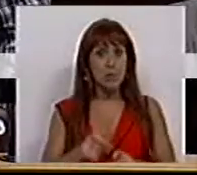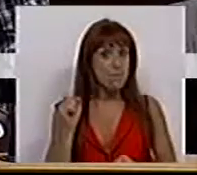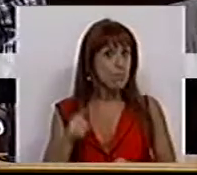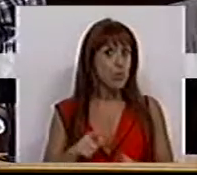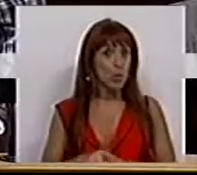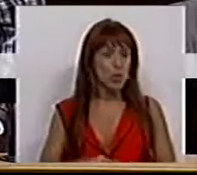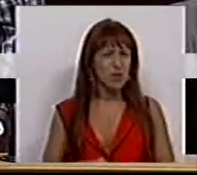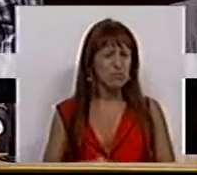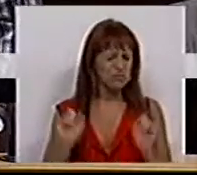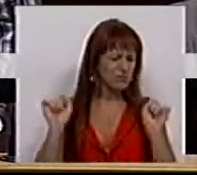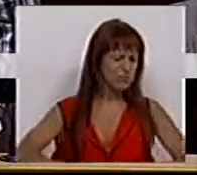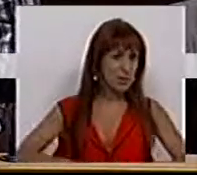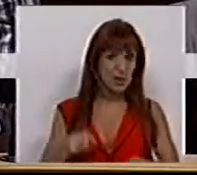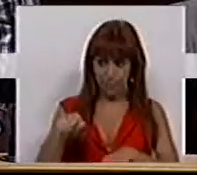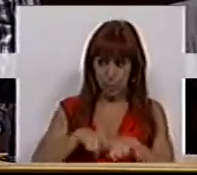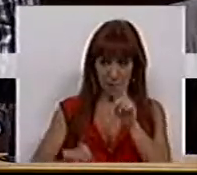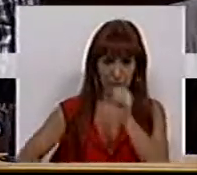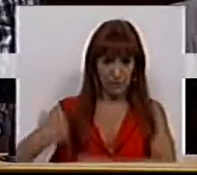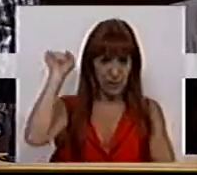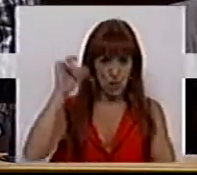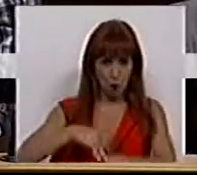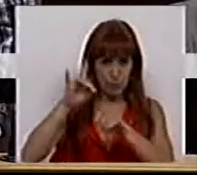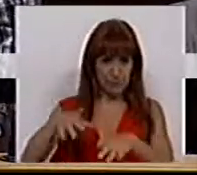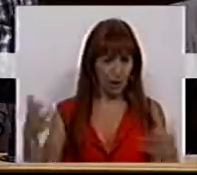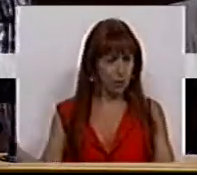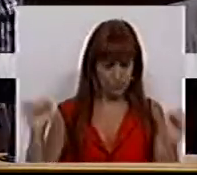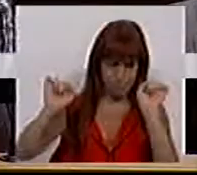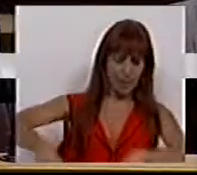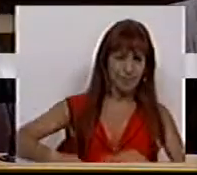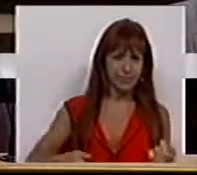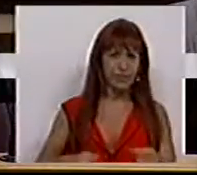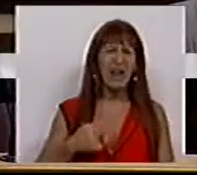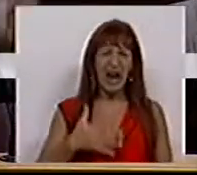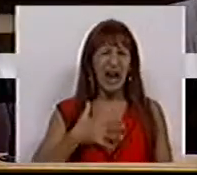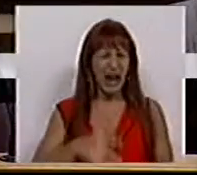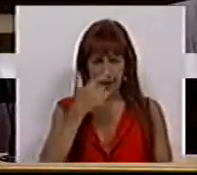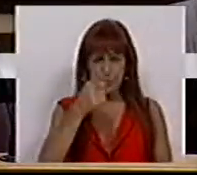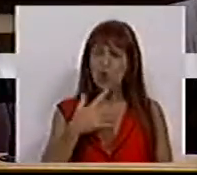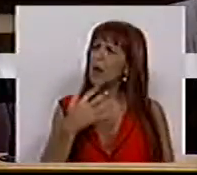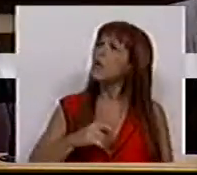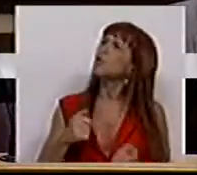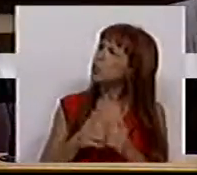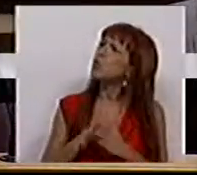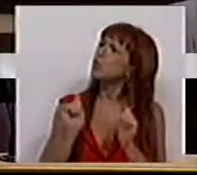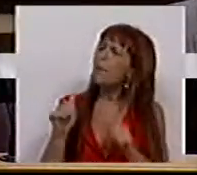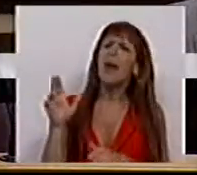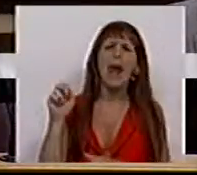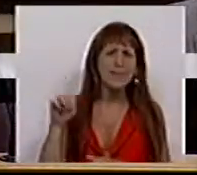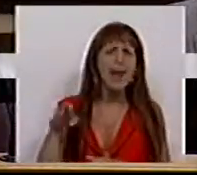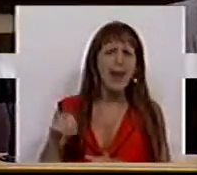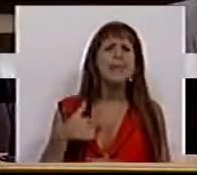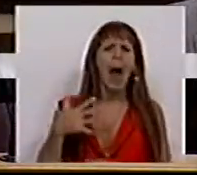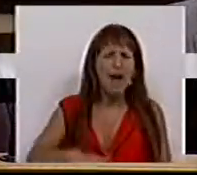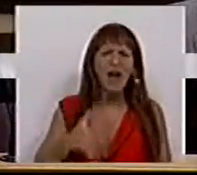brutal insucesso da vossa política hospitalar. querem que se acredite que está tudo bem no SNS?